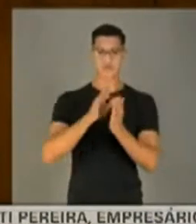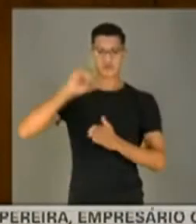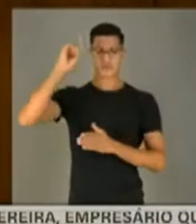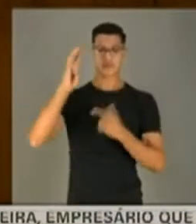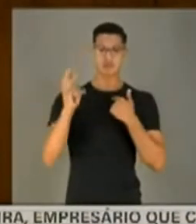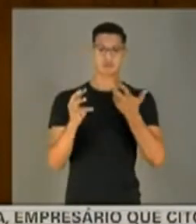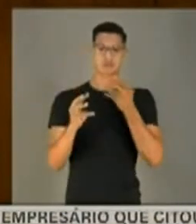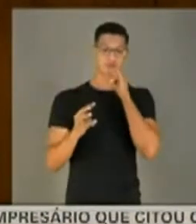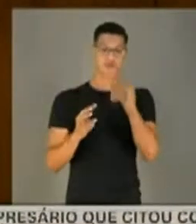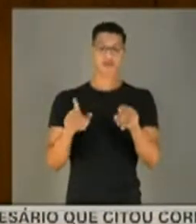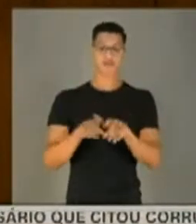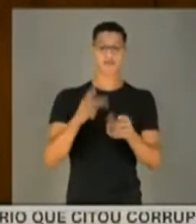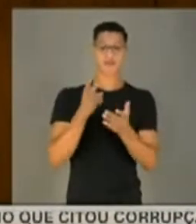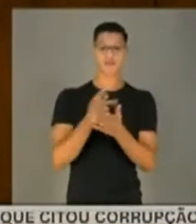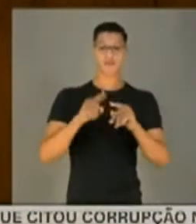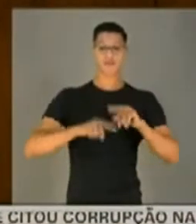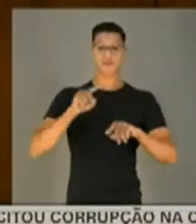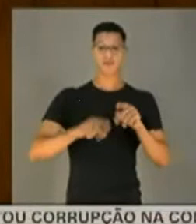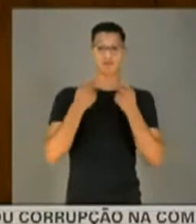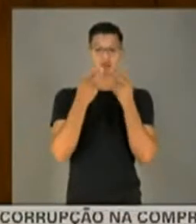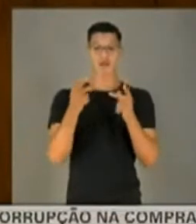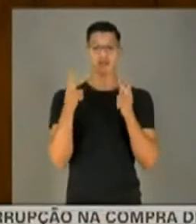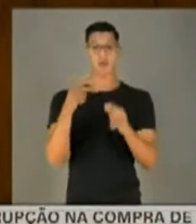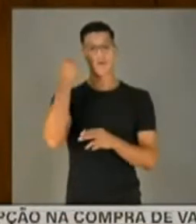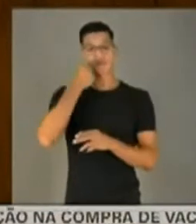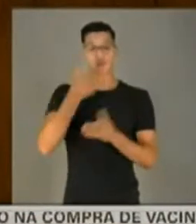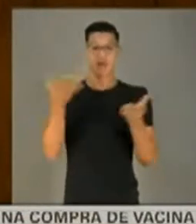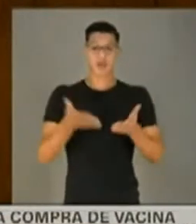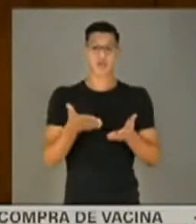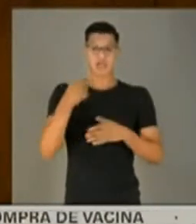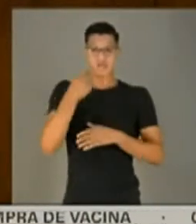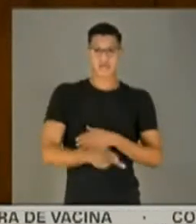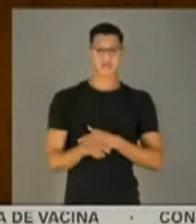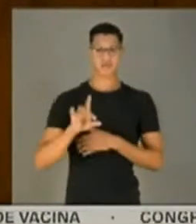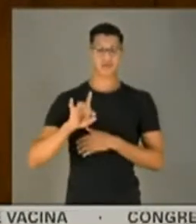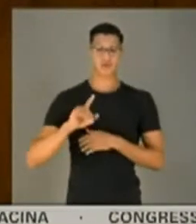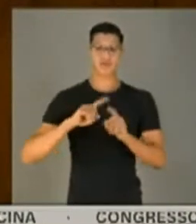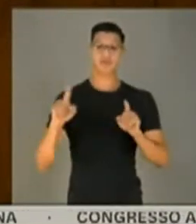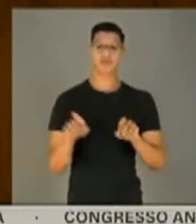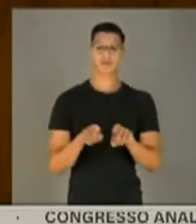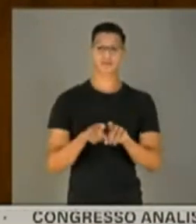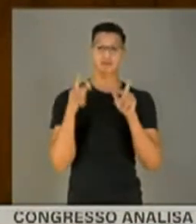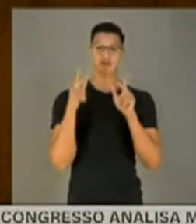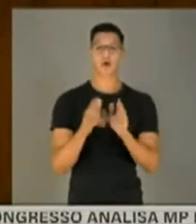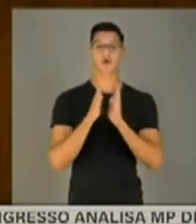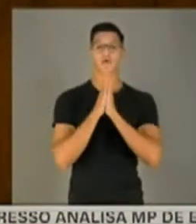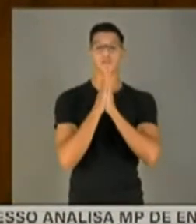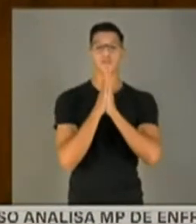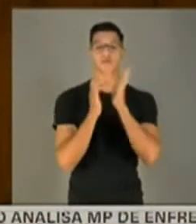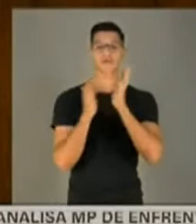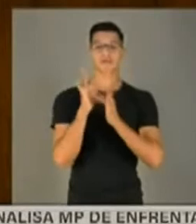quero falar também, no mesmo instrumento eu vou falar, não como senador agora, aqui tão somente, mas também como um cristão,